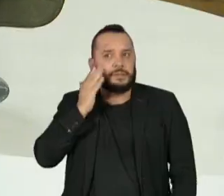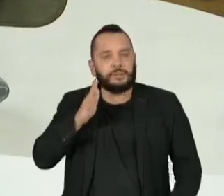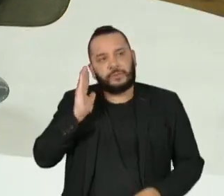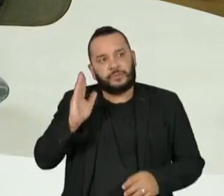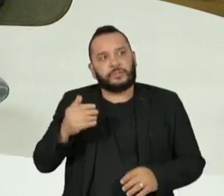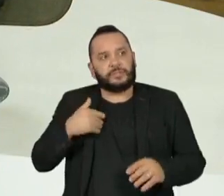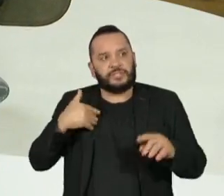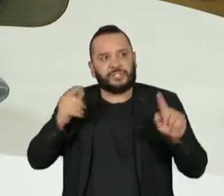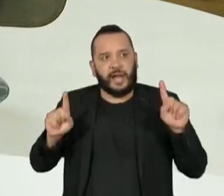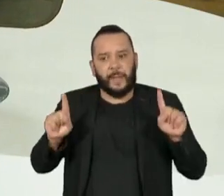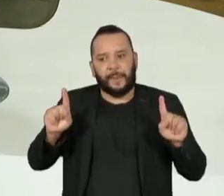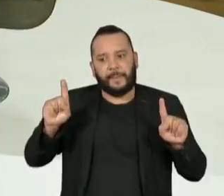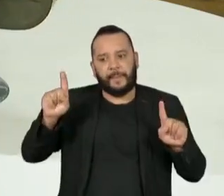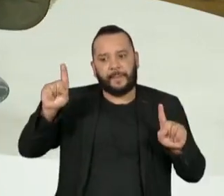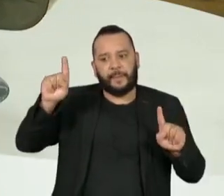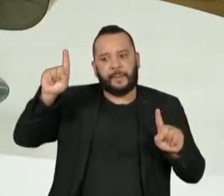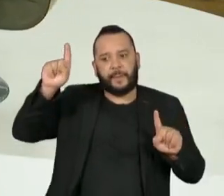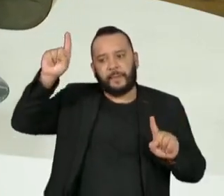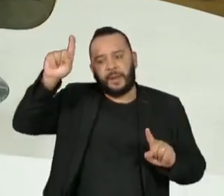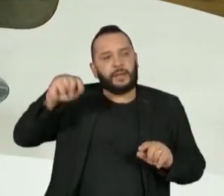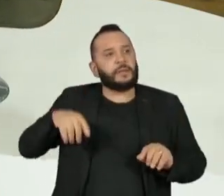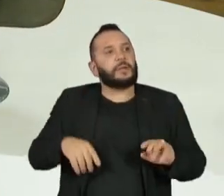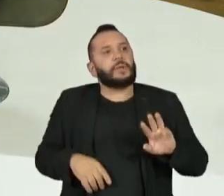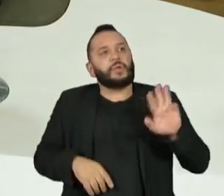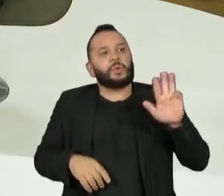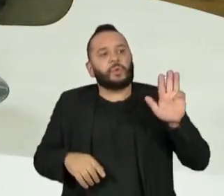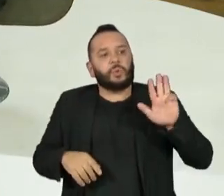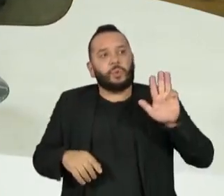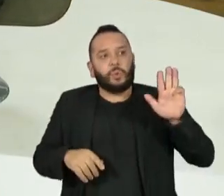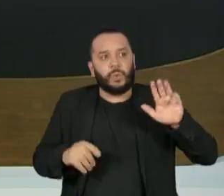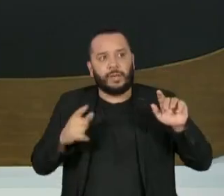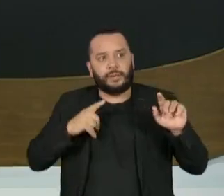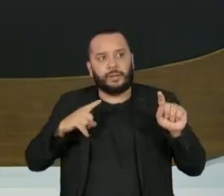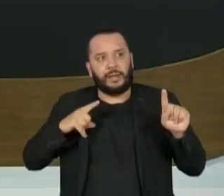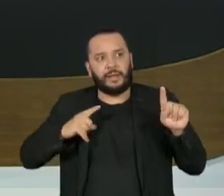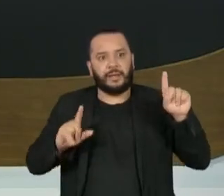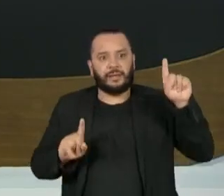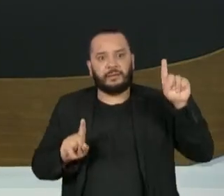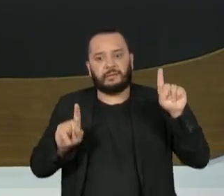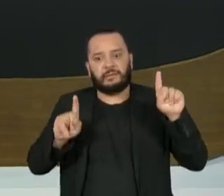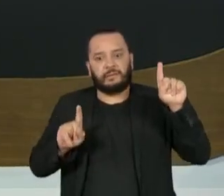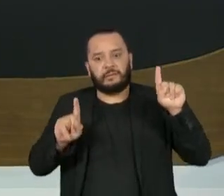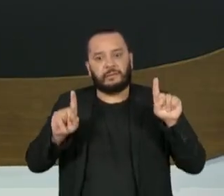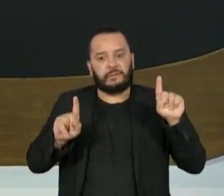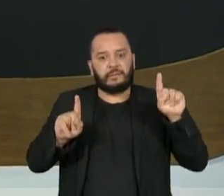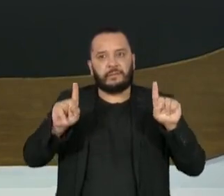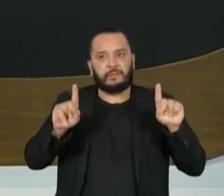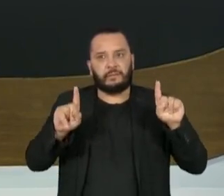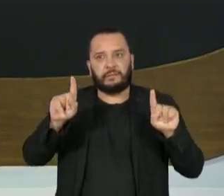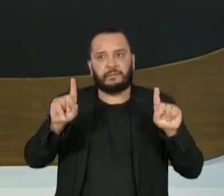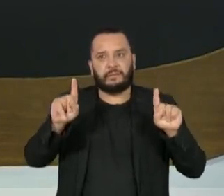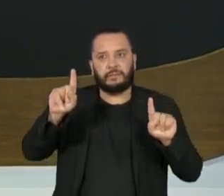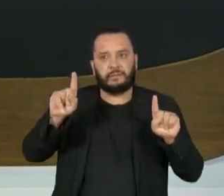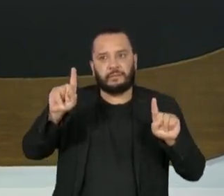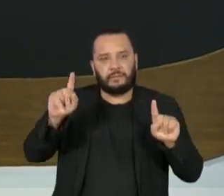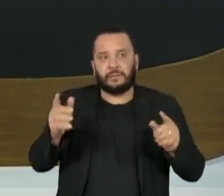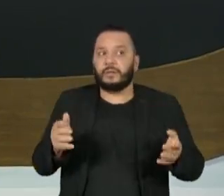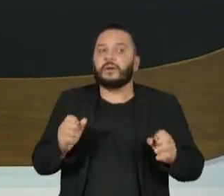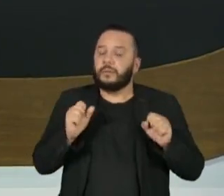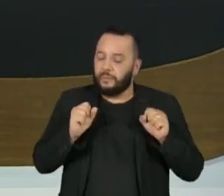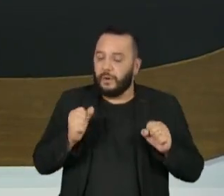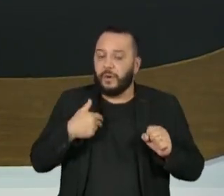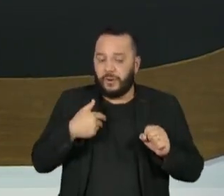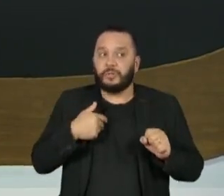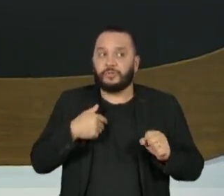nas pesquisas e o Lula está perigando também ter menos voto do que o Bolsonaro nesse segundo